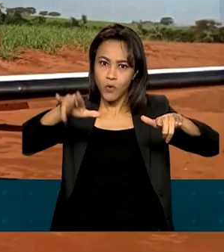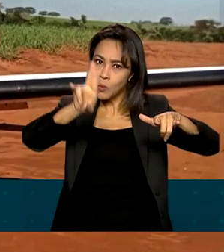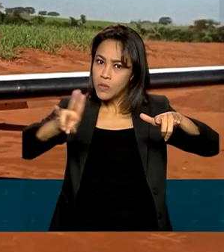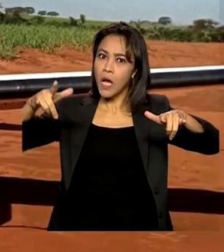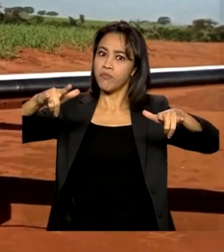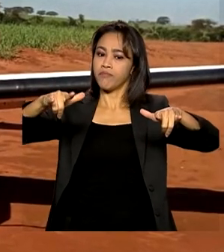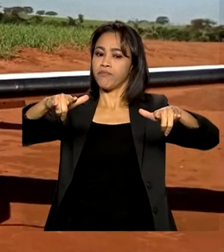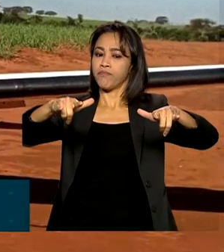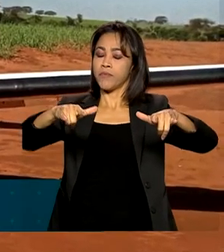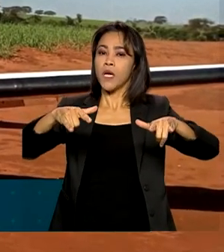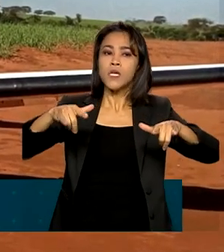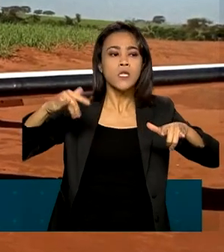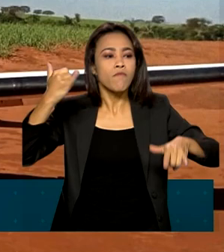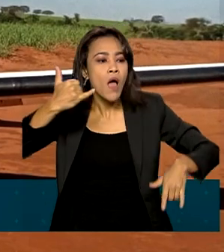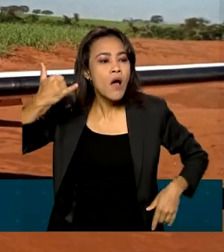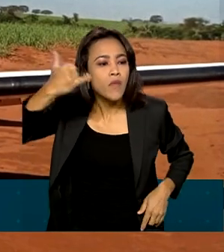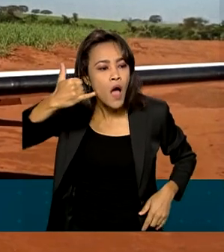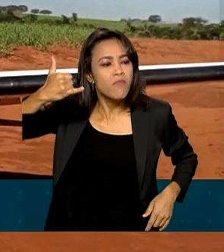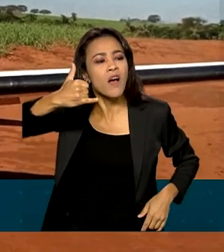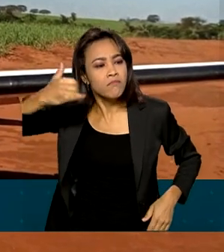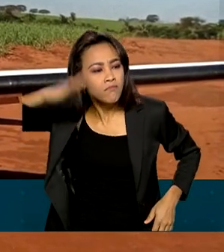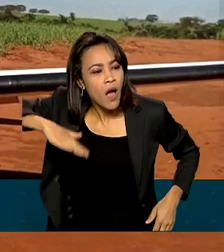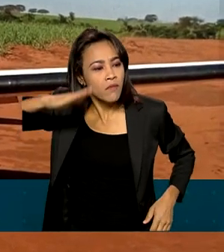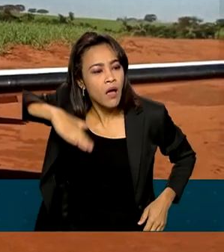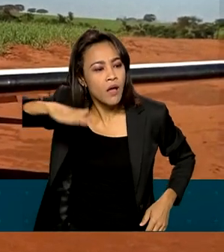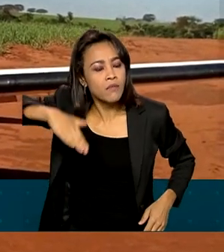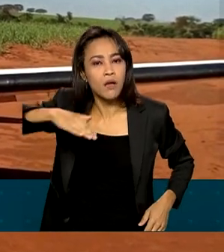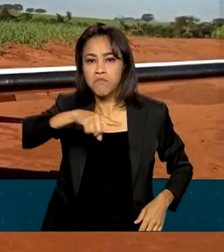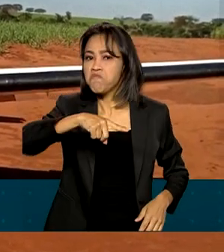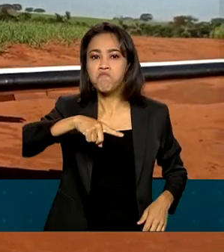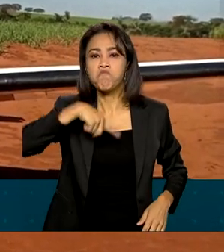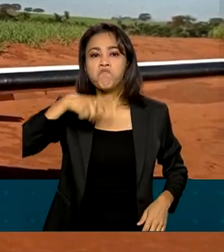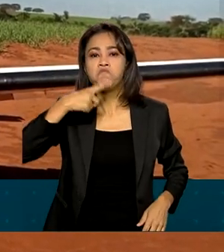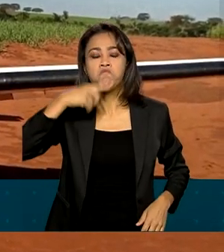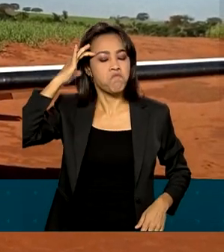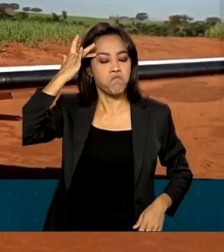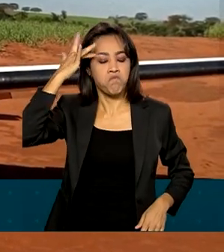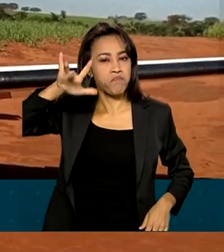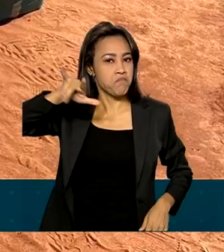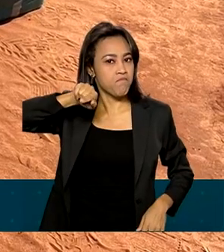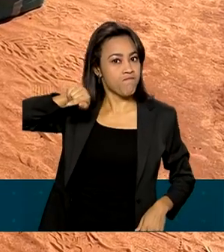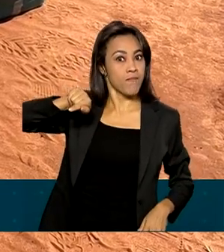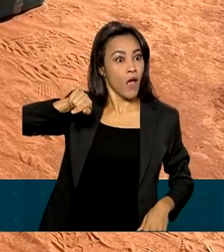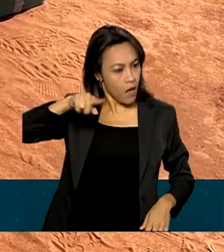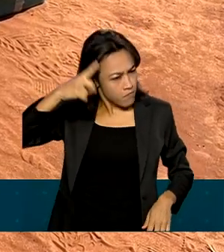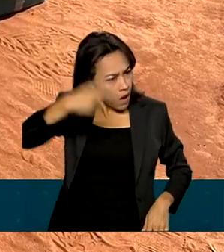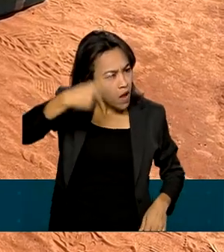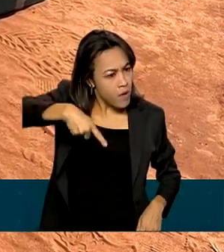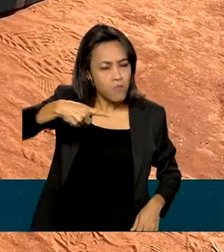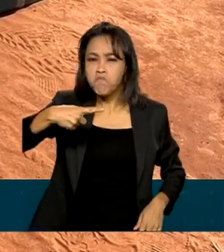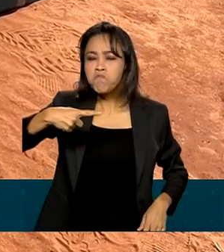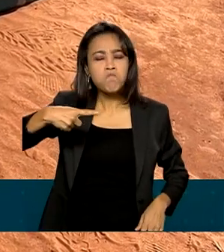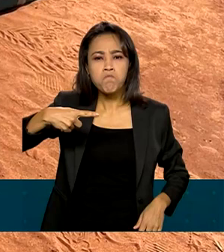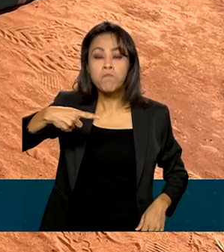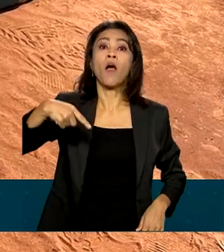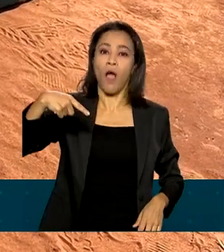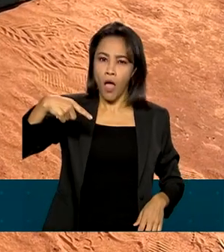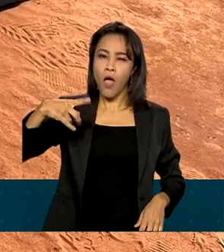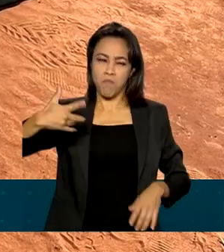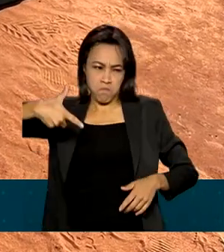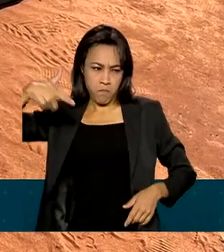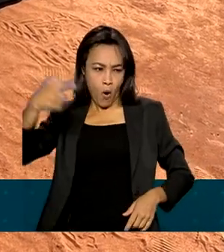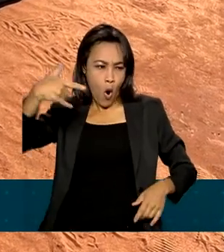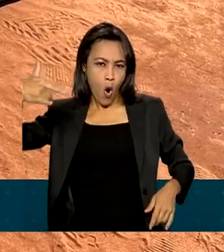Como o piloto não obedeceu a ordem para mudança de rota e o pouso obrigatório, os militares